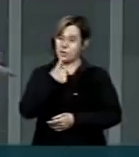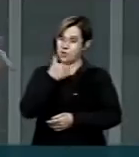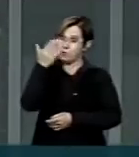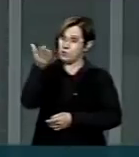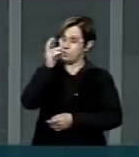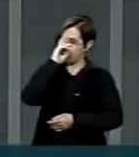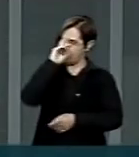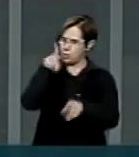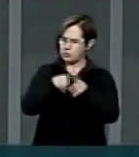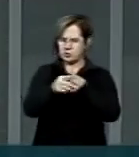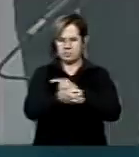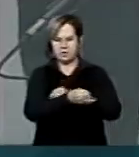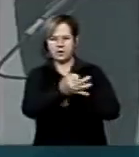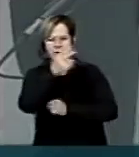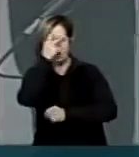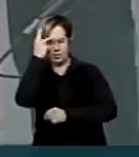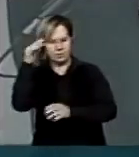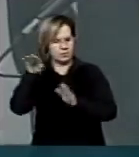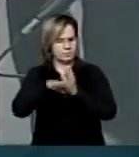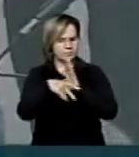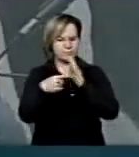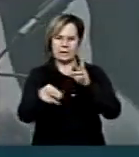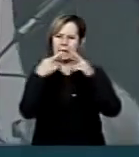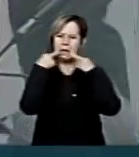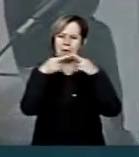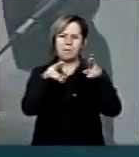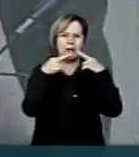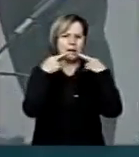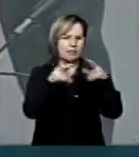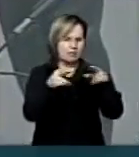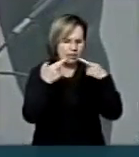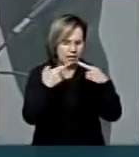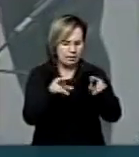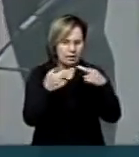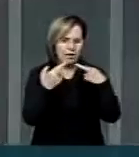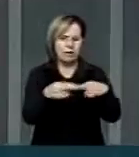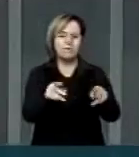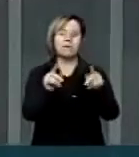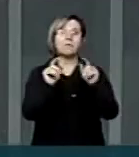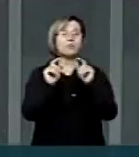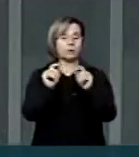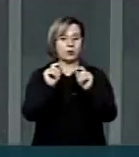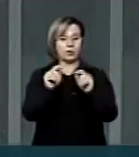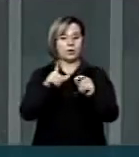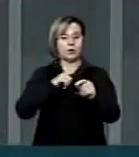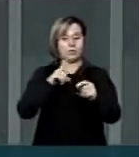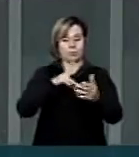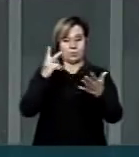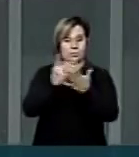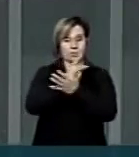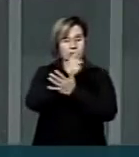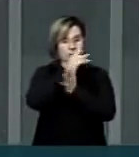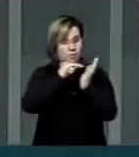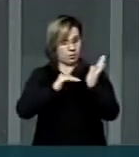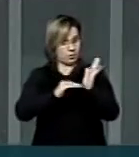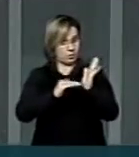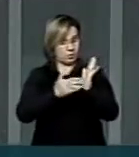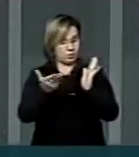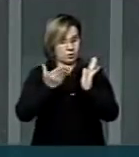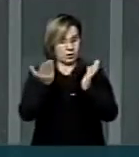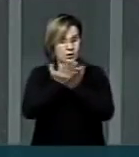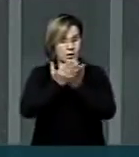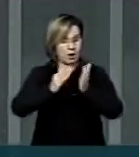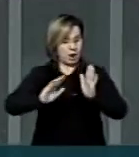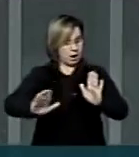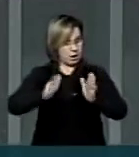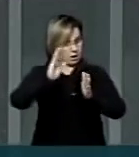vieram aqui reclamar de que estava acontecendo lá no Senado que queriam acabar com as APAES.